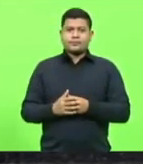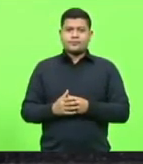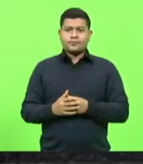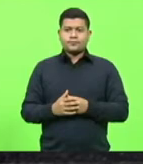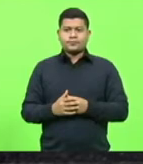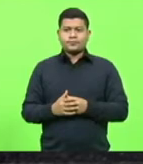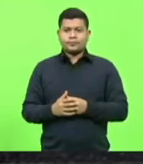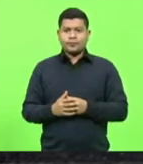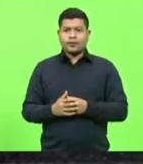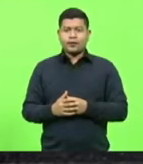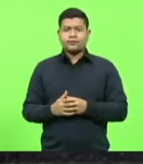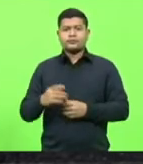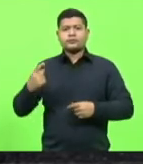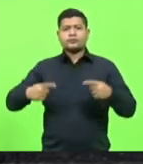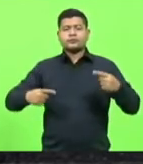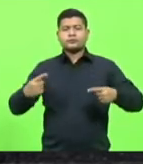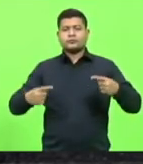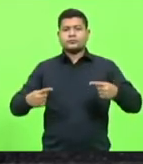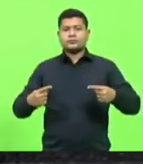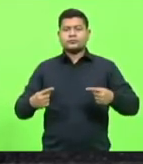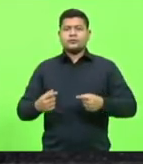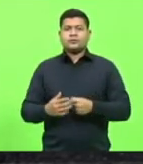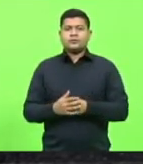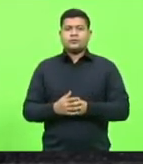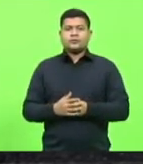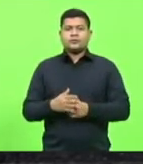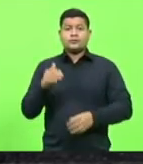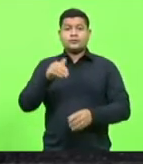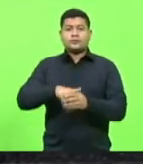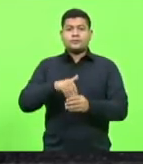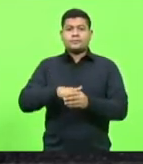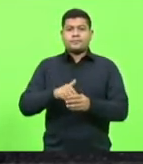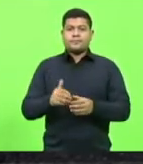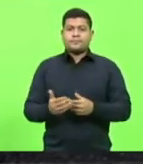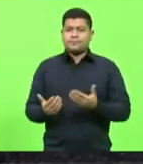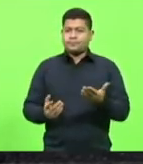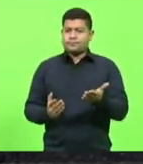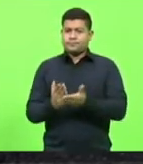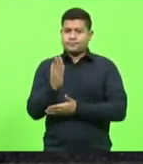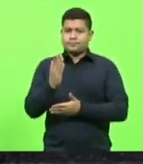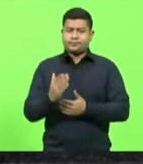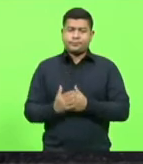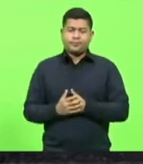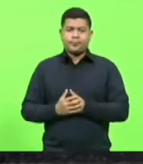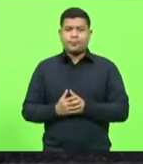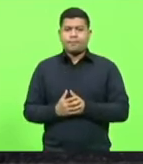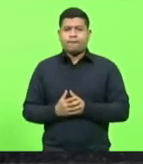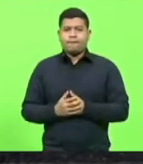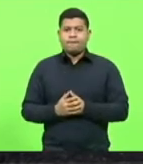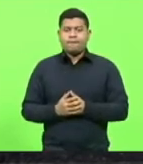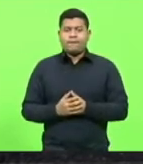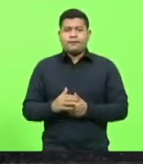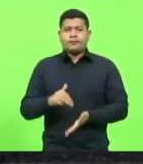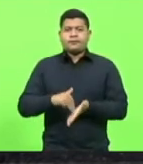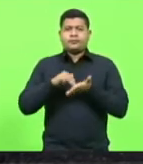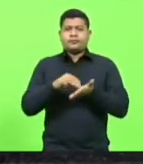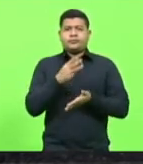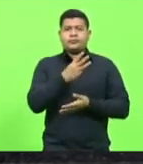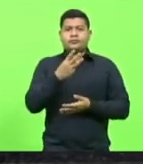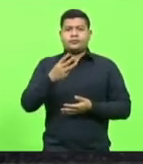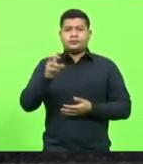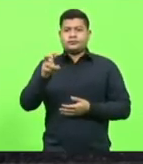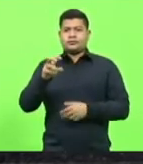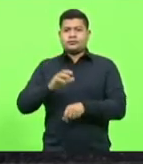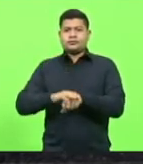Em discussão. Em votação. Aprovado. Moção número 335.